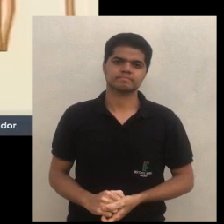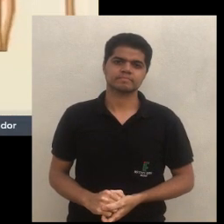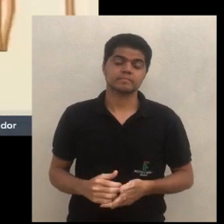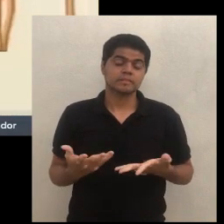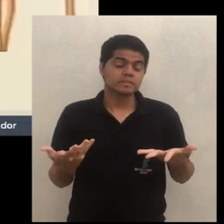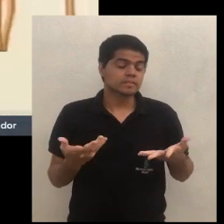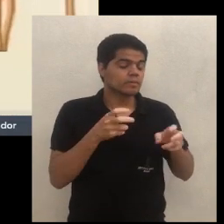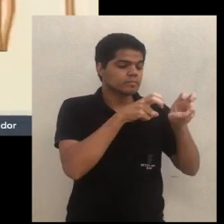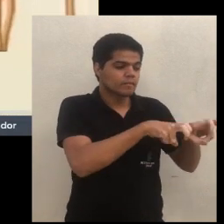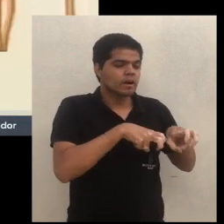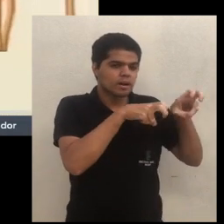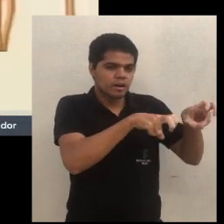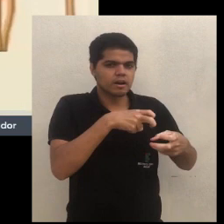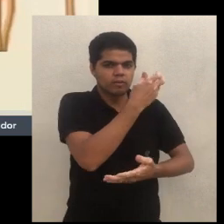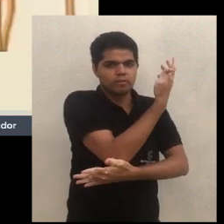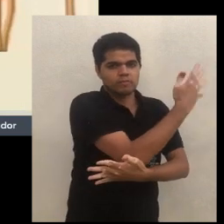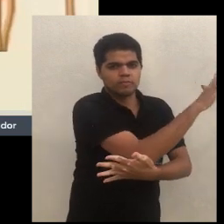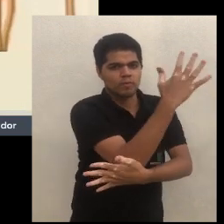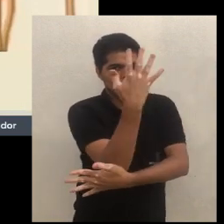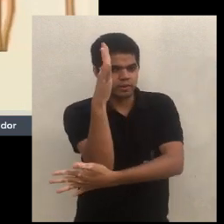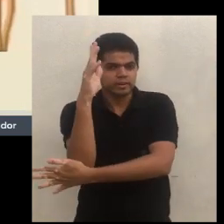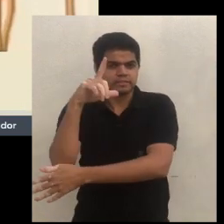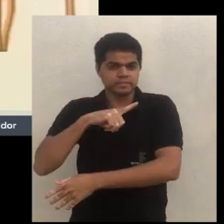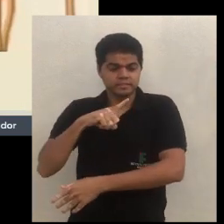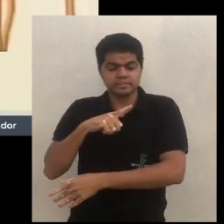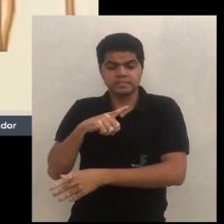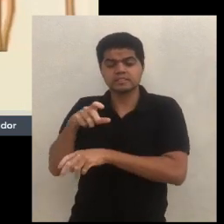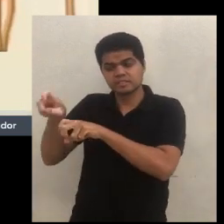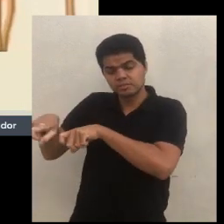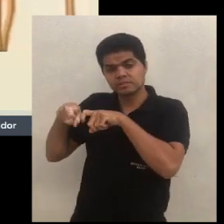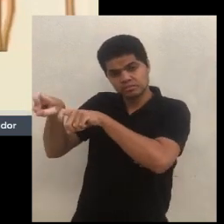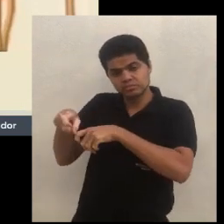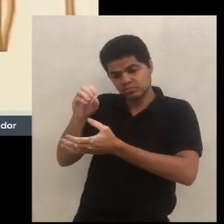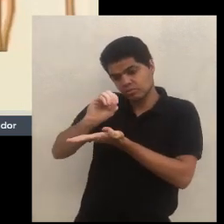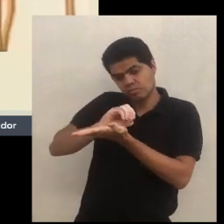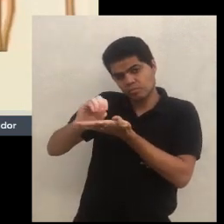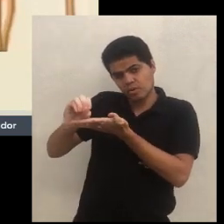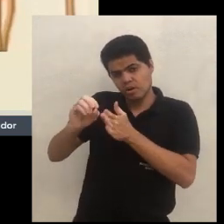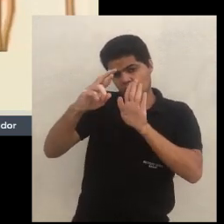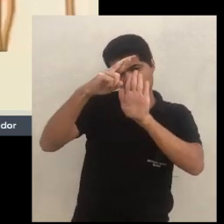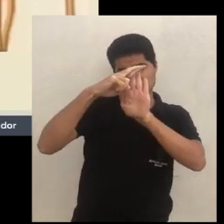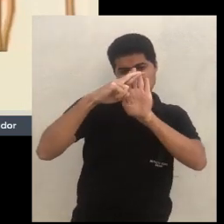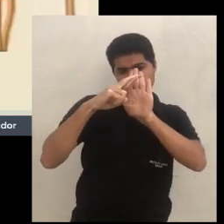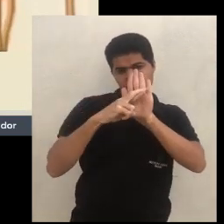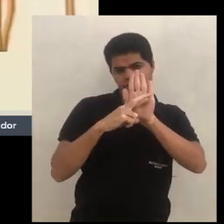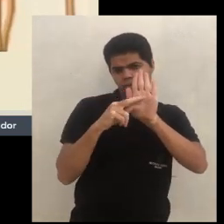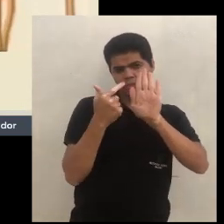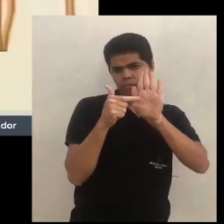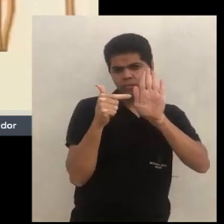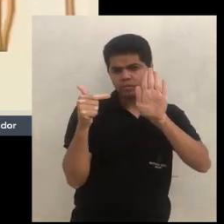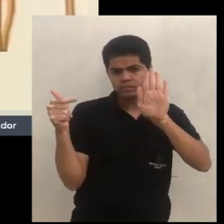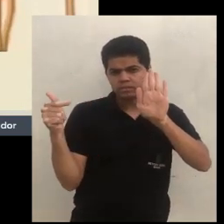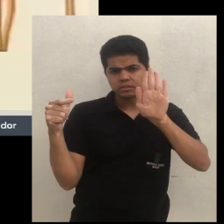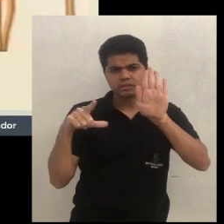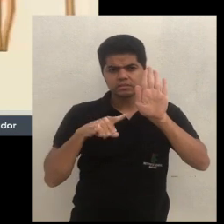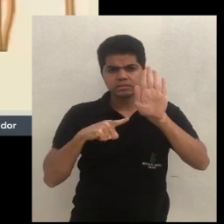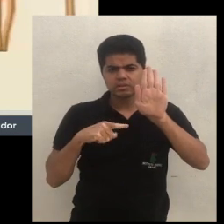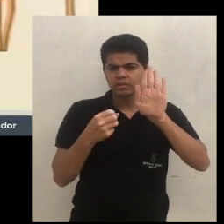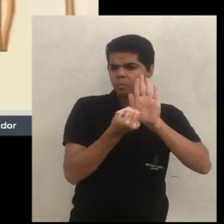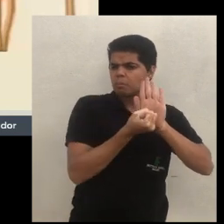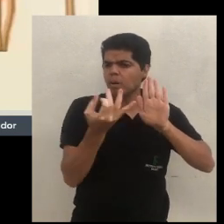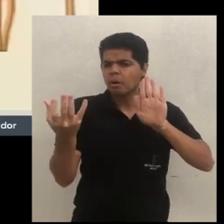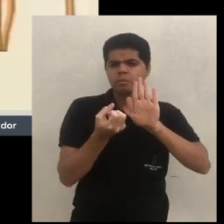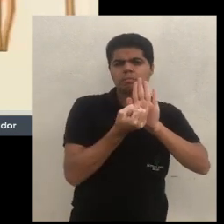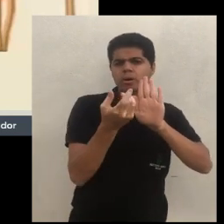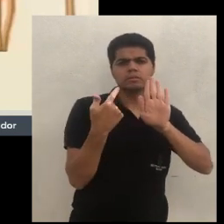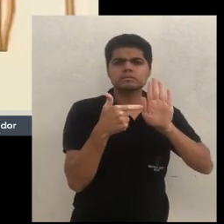a agrofloresta, como na agricultura orgânica, a gente não tem regras, a gente não tem pacotes prontos como